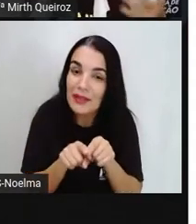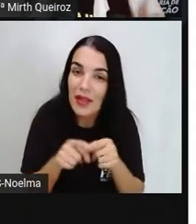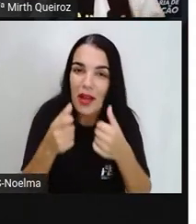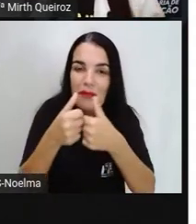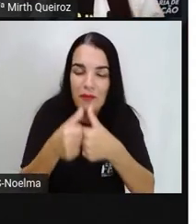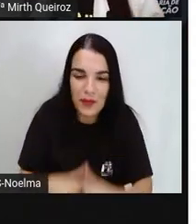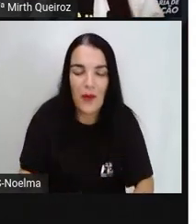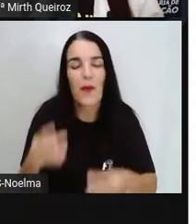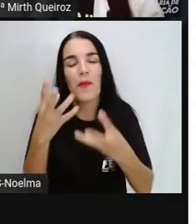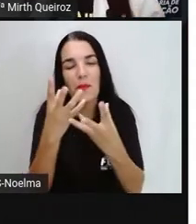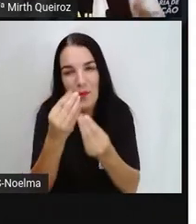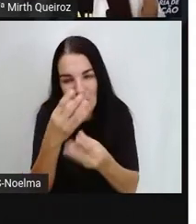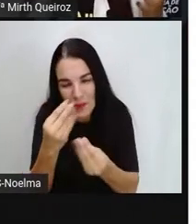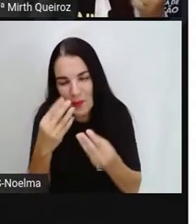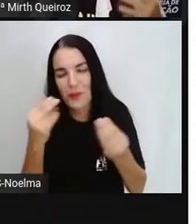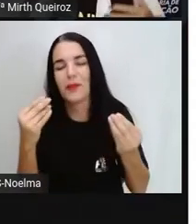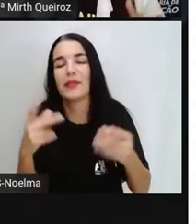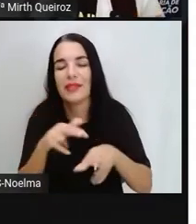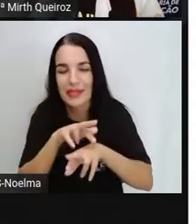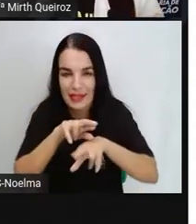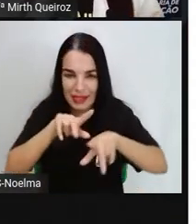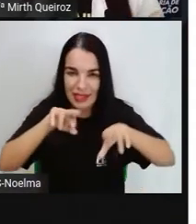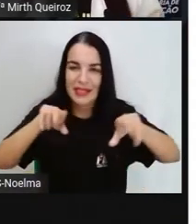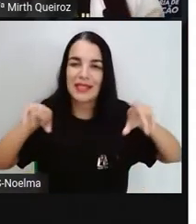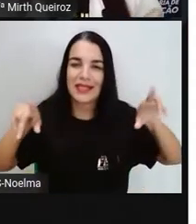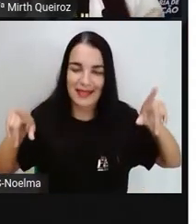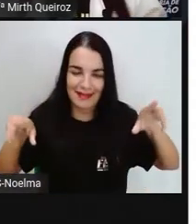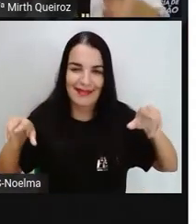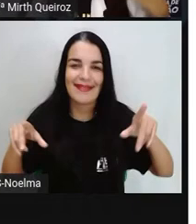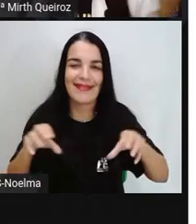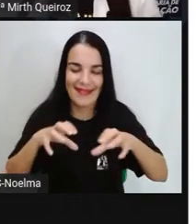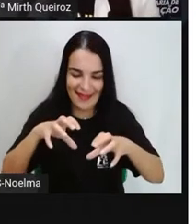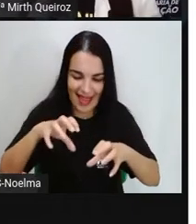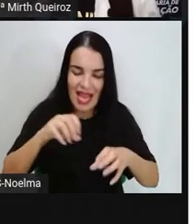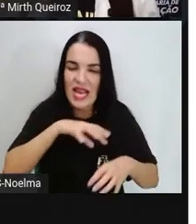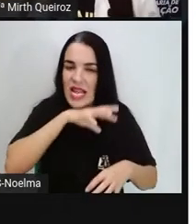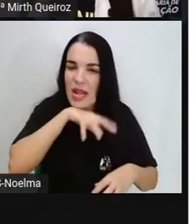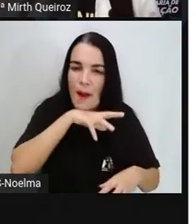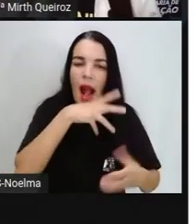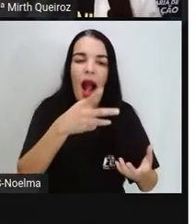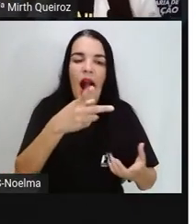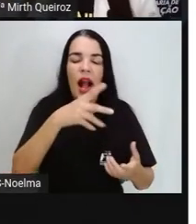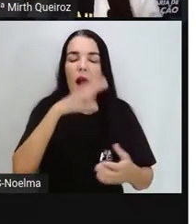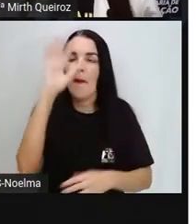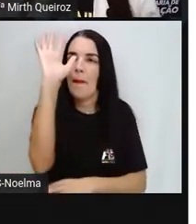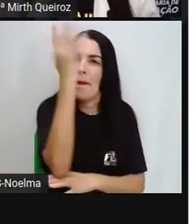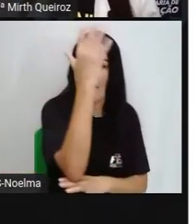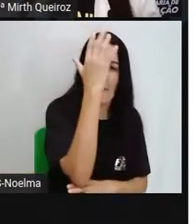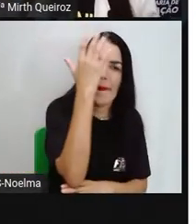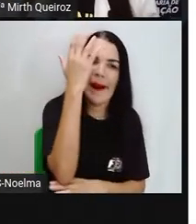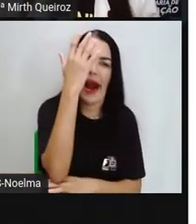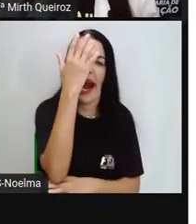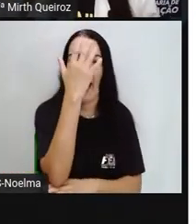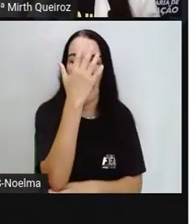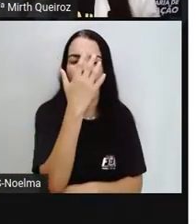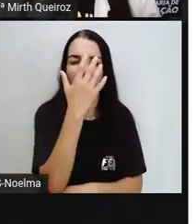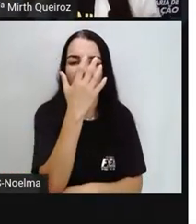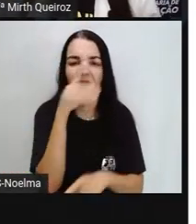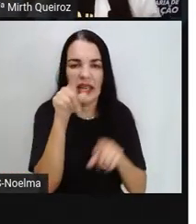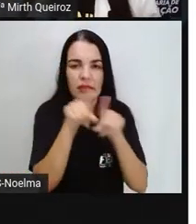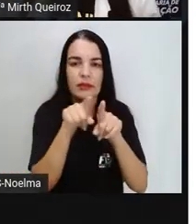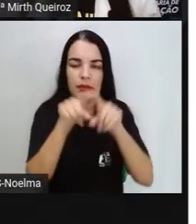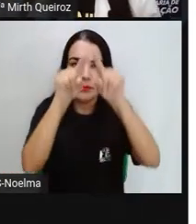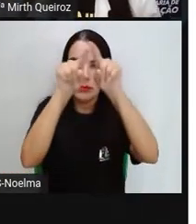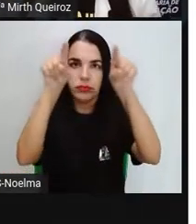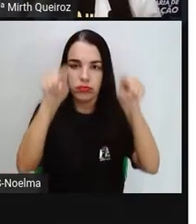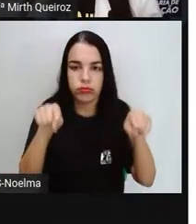montar esse quadrado, ele foi fazendo várias outras formas de animais, de plantas, até ele conseguir montar o